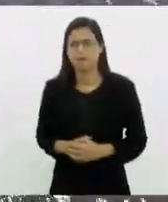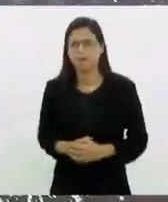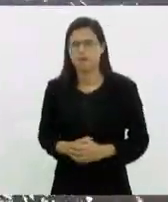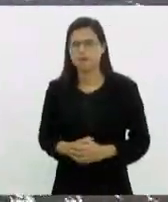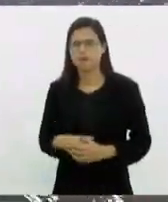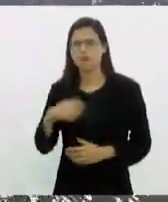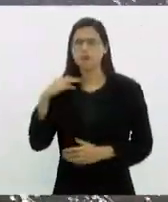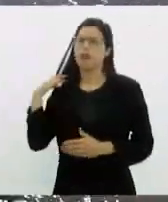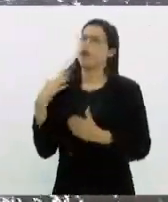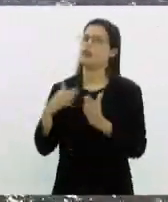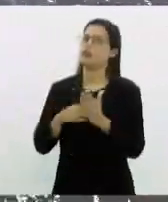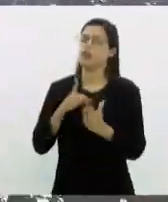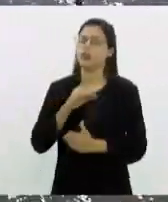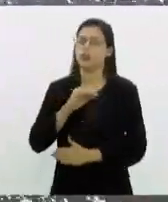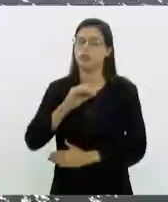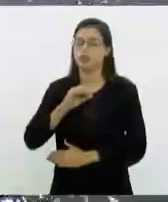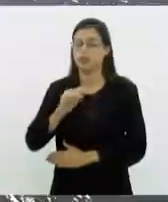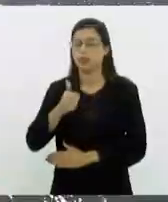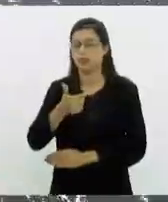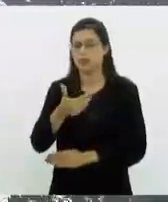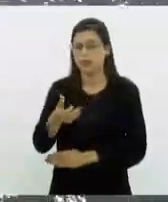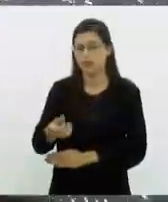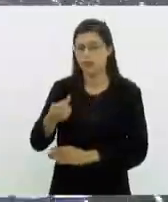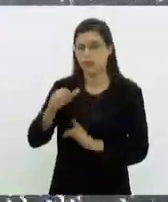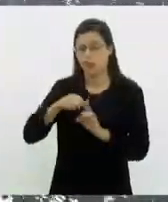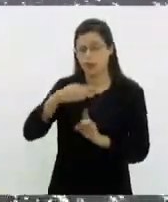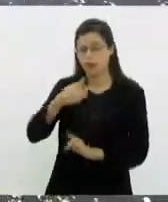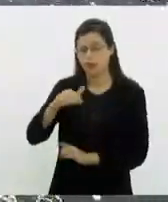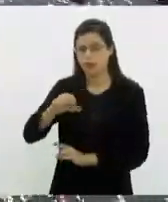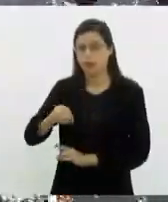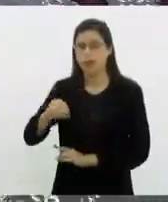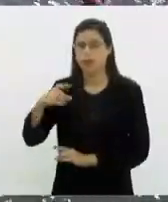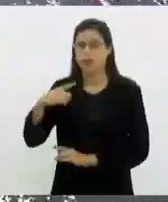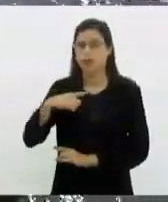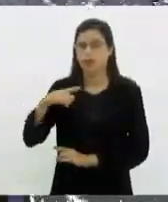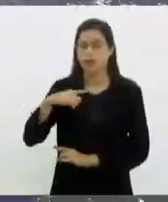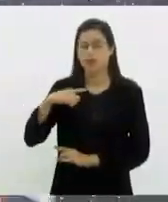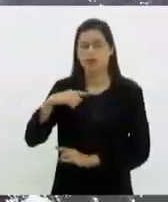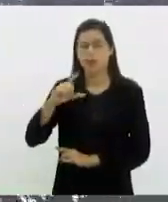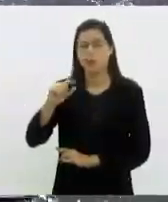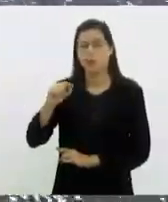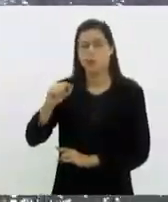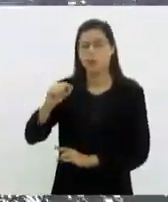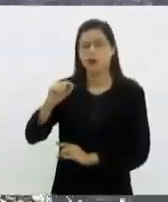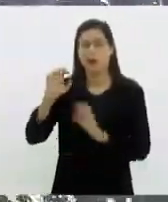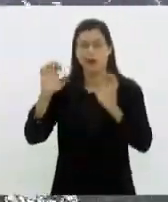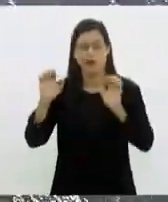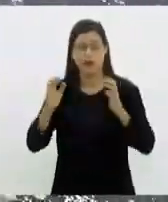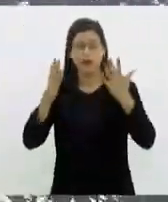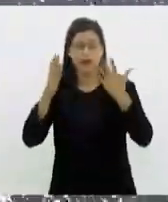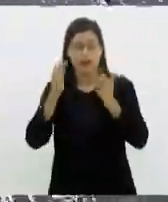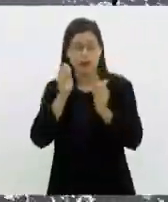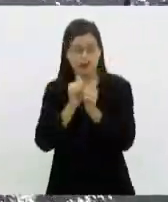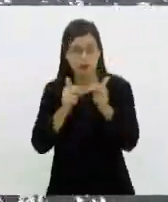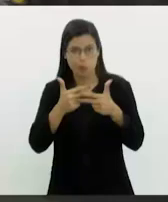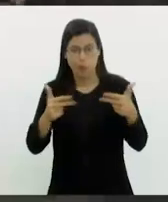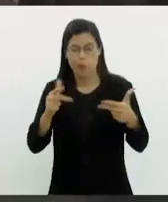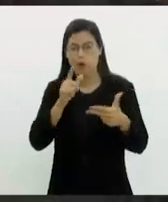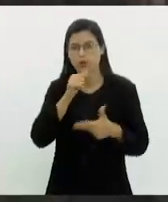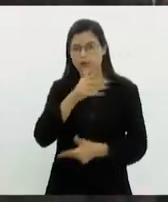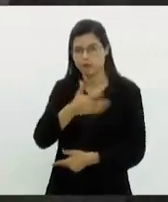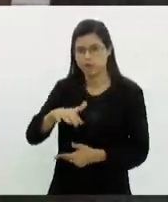Até o dia 26 de maio, o Sacuarema será palco novamente do Aloha Spirit, um dos principais festivais de esporte aquático do planeta.